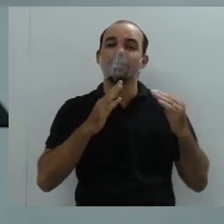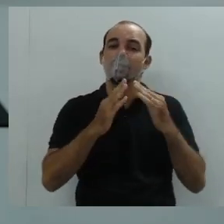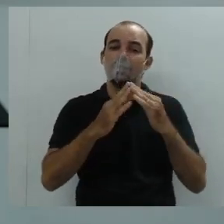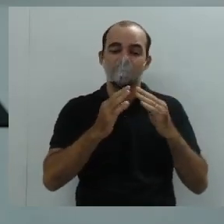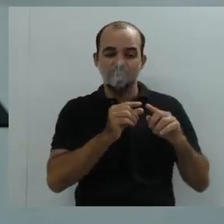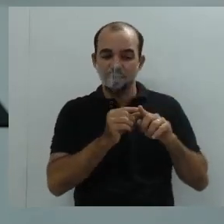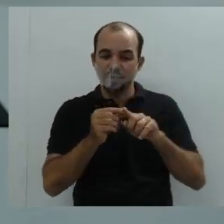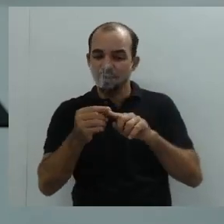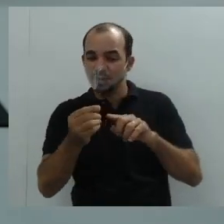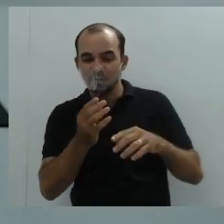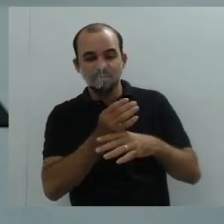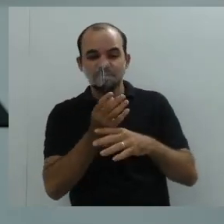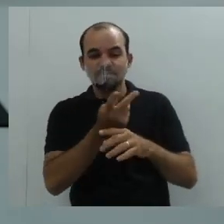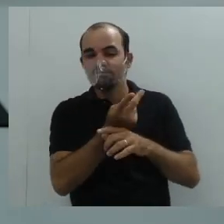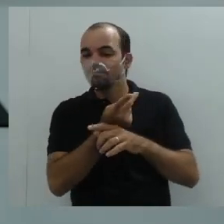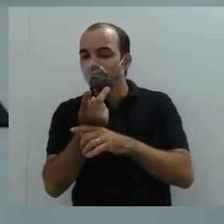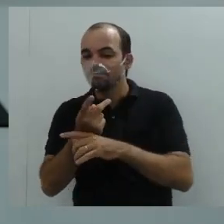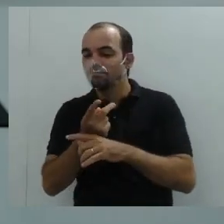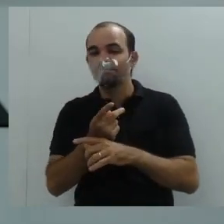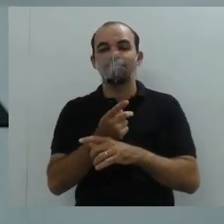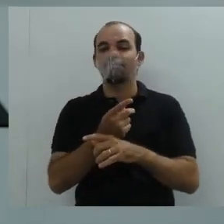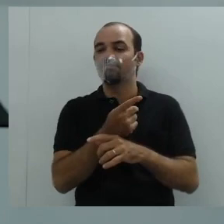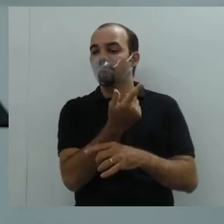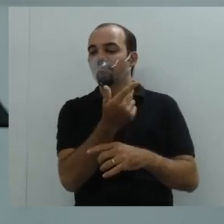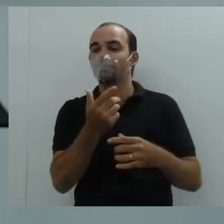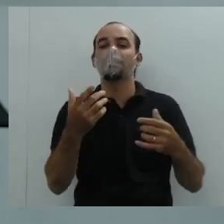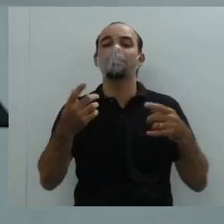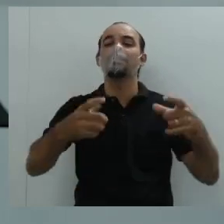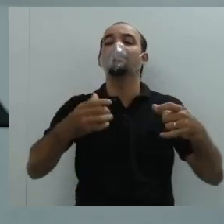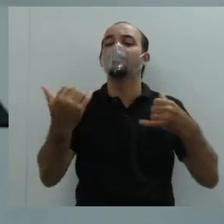com verdades a minha solicitação.